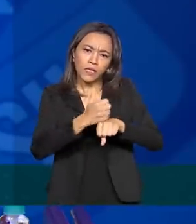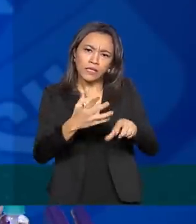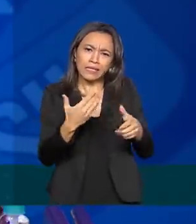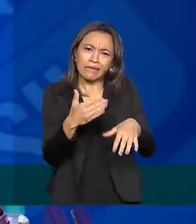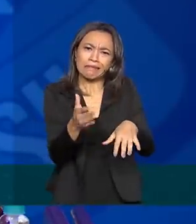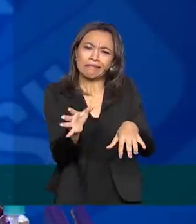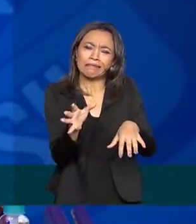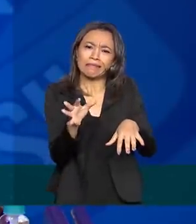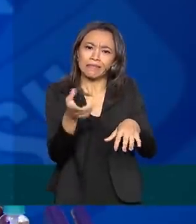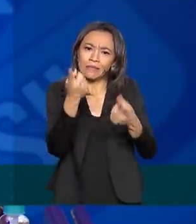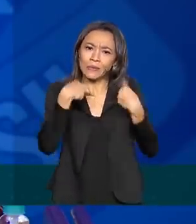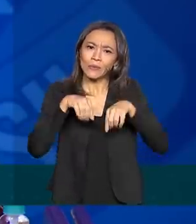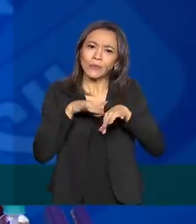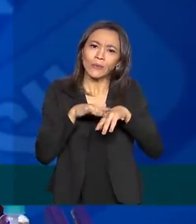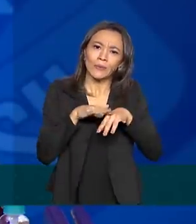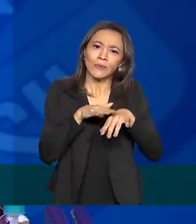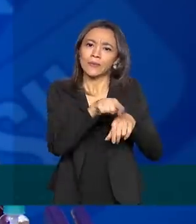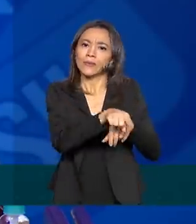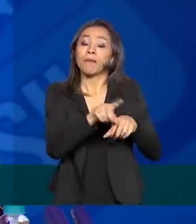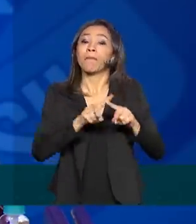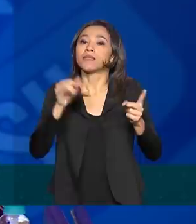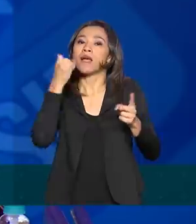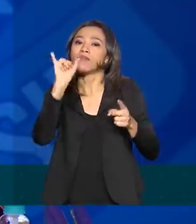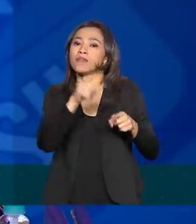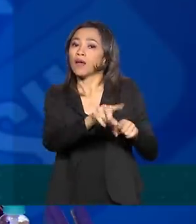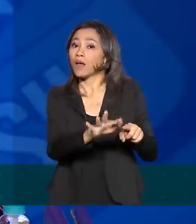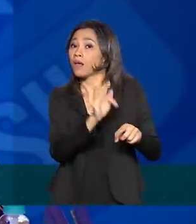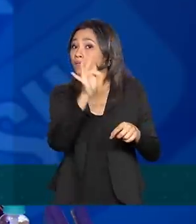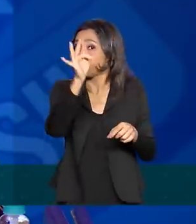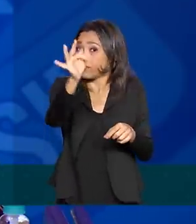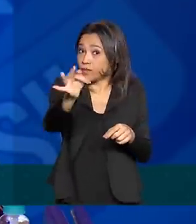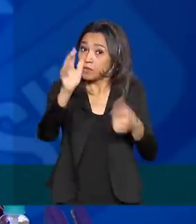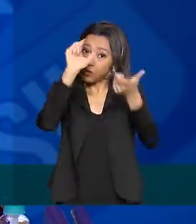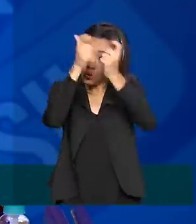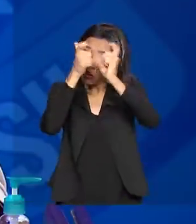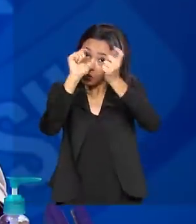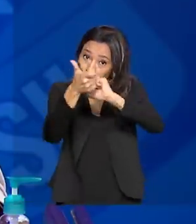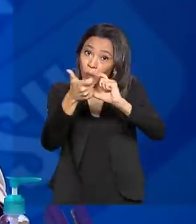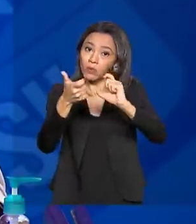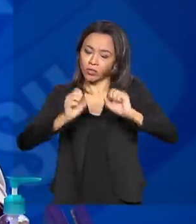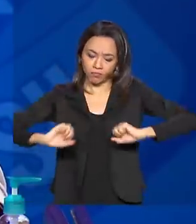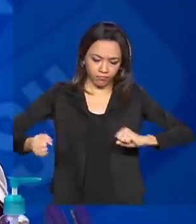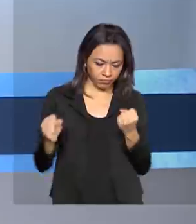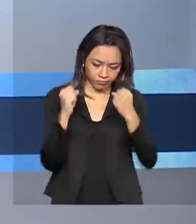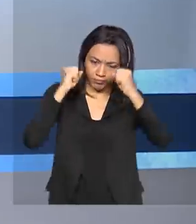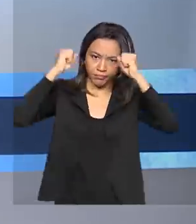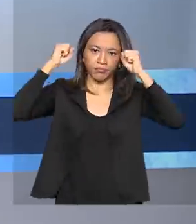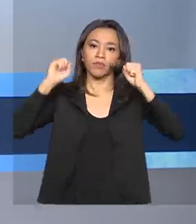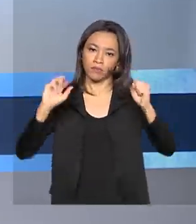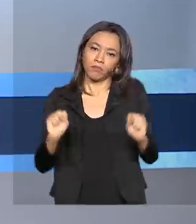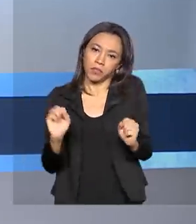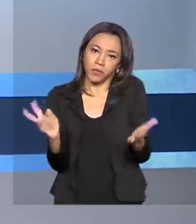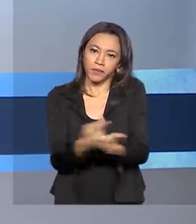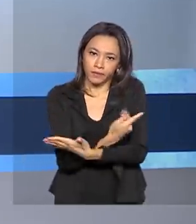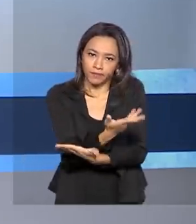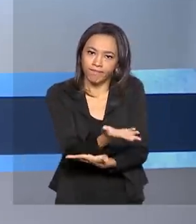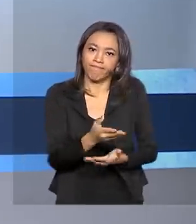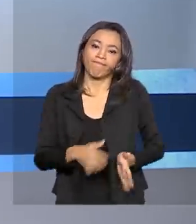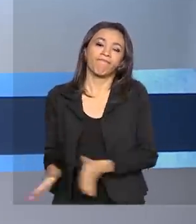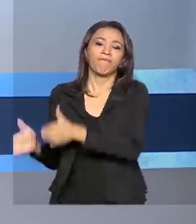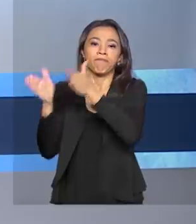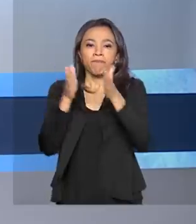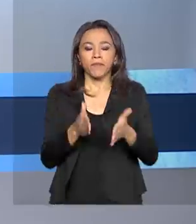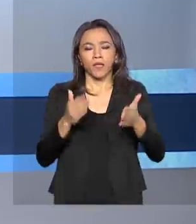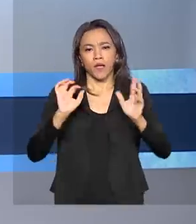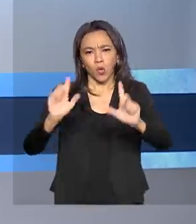mas que a gente também venha fazer prevenção para o transtorno de estresse pós-traumático. A Operação Covid